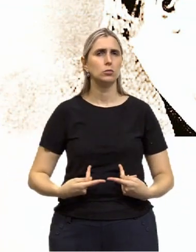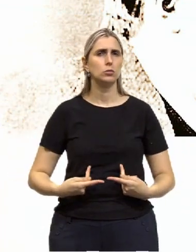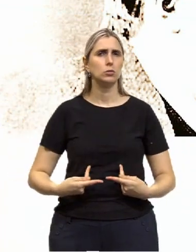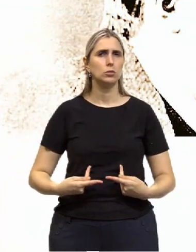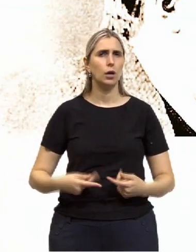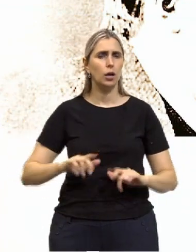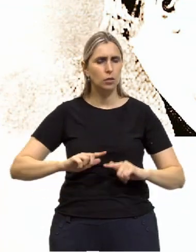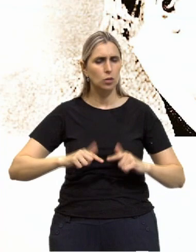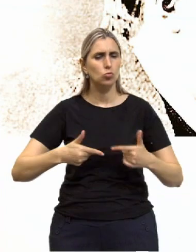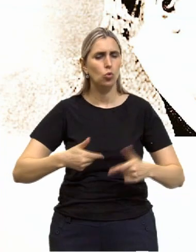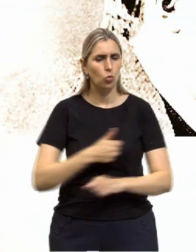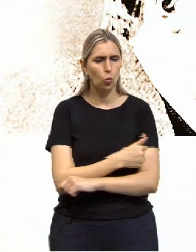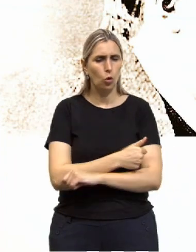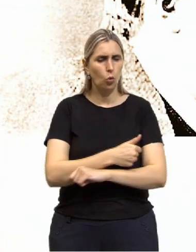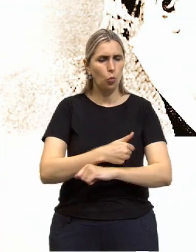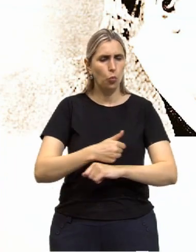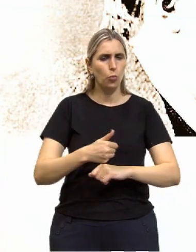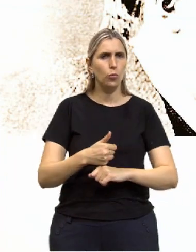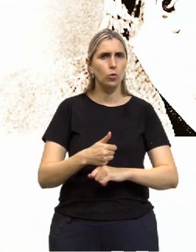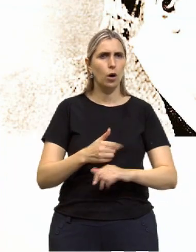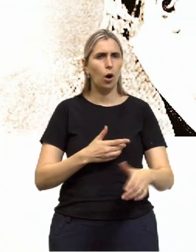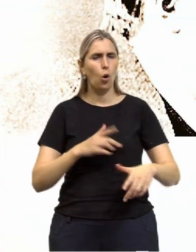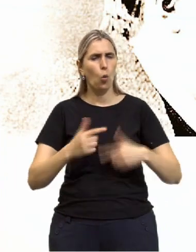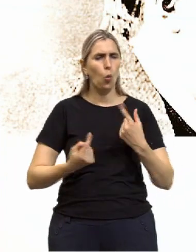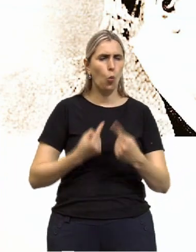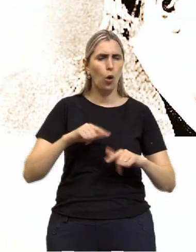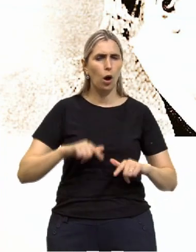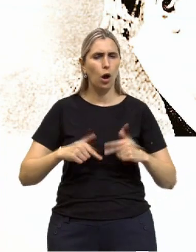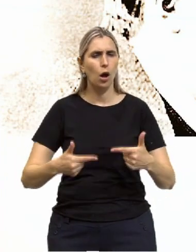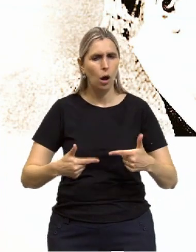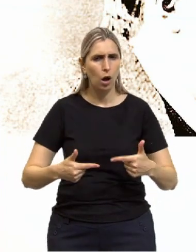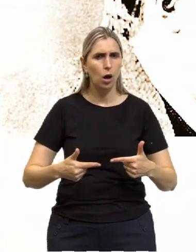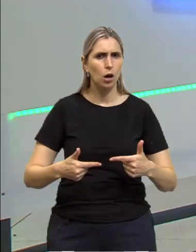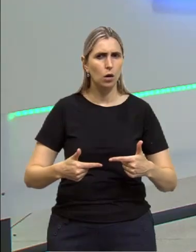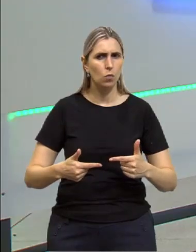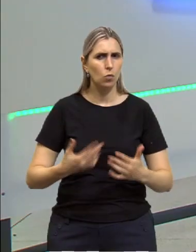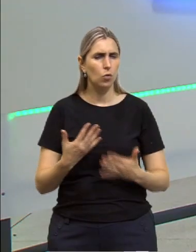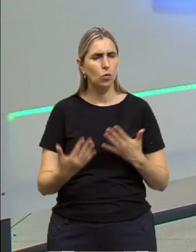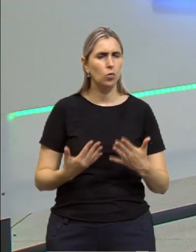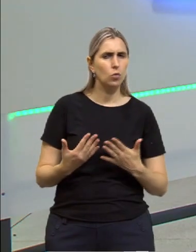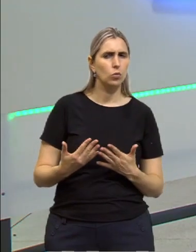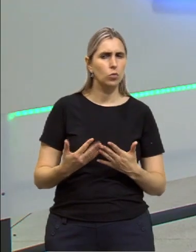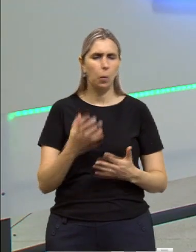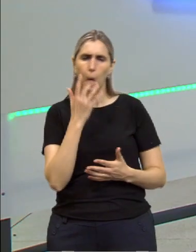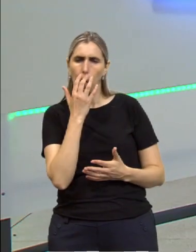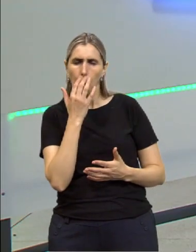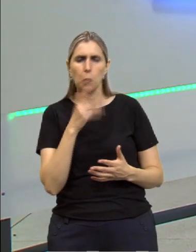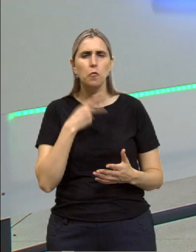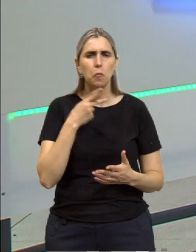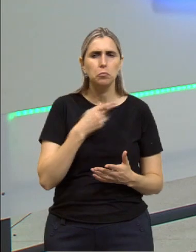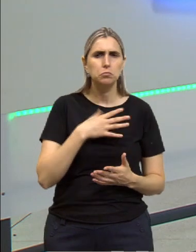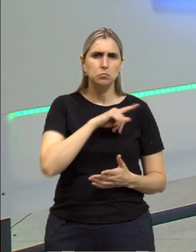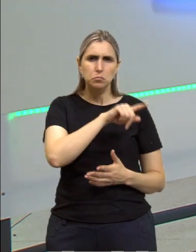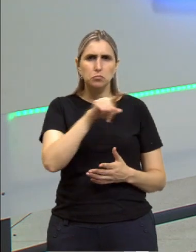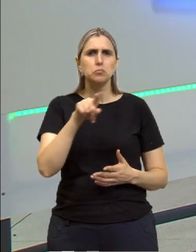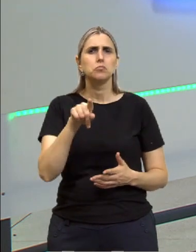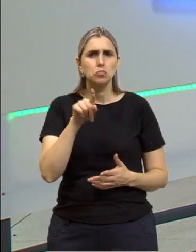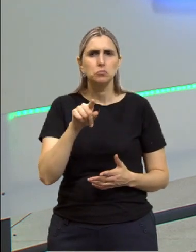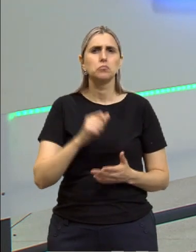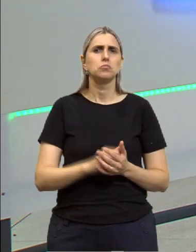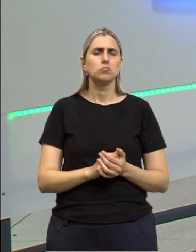morais aqui, então algumas ações morais segundo Nietzsche, algumas coisas elas vão fazer com que você